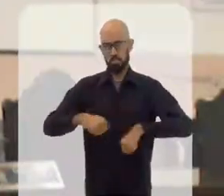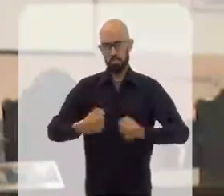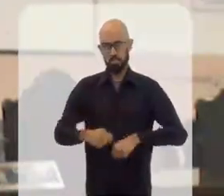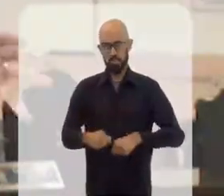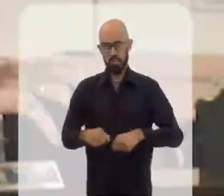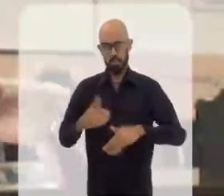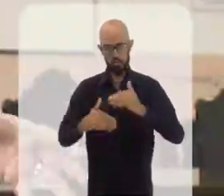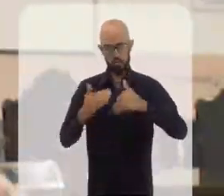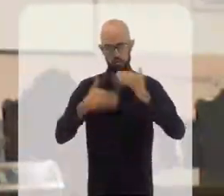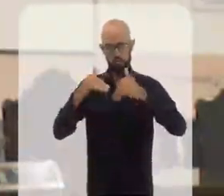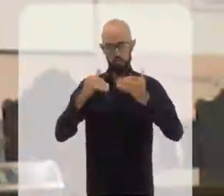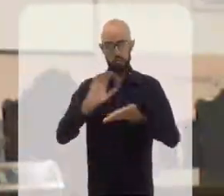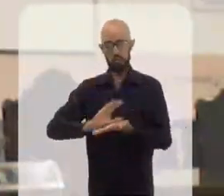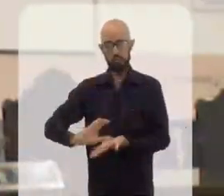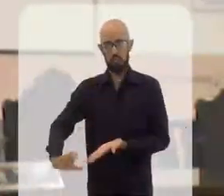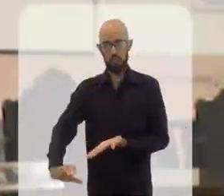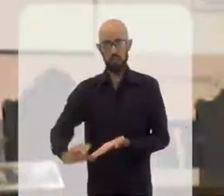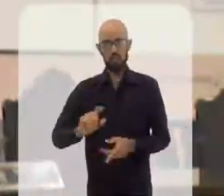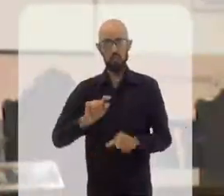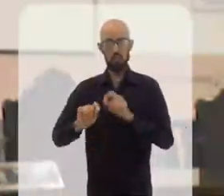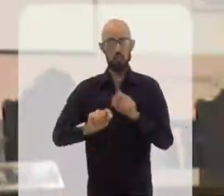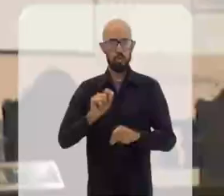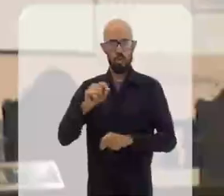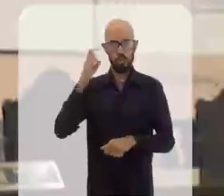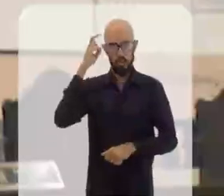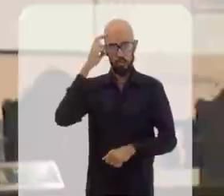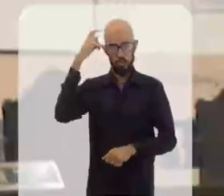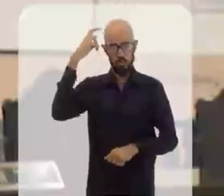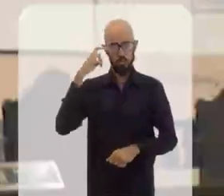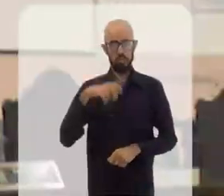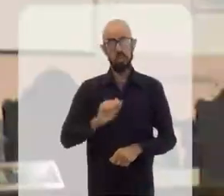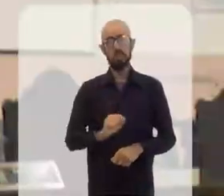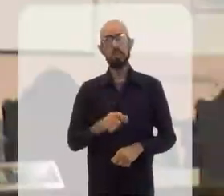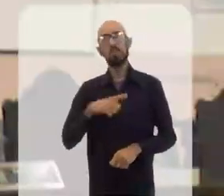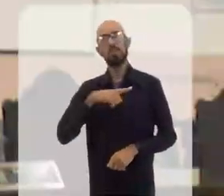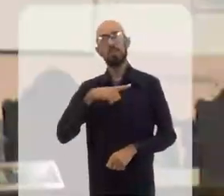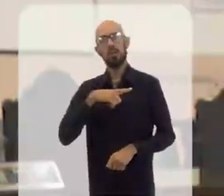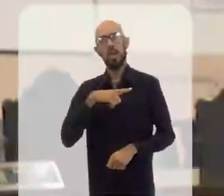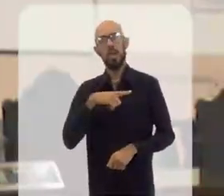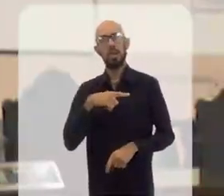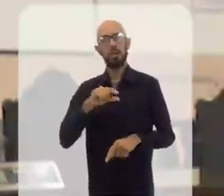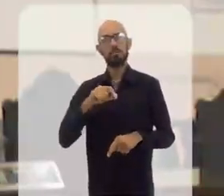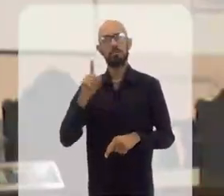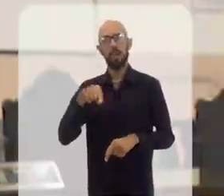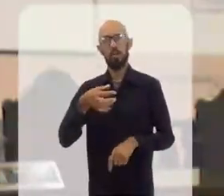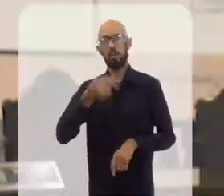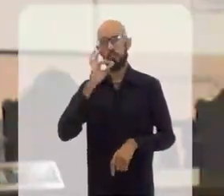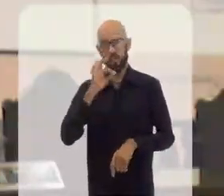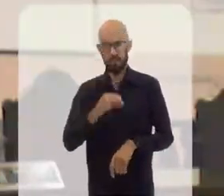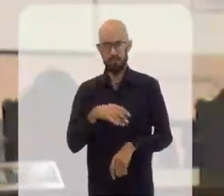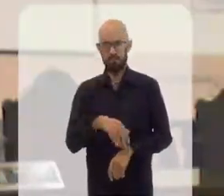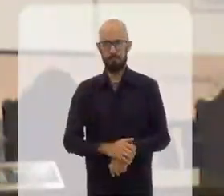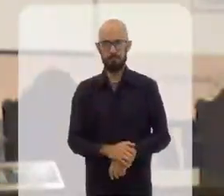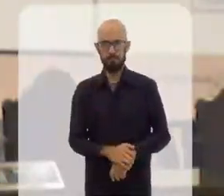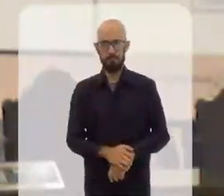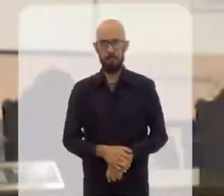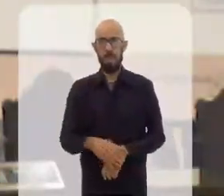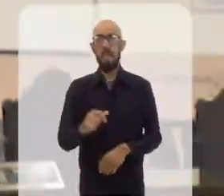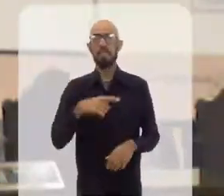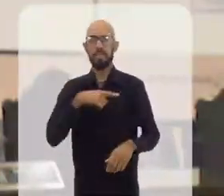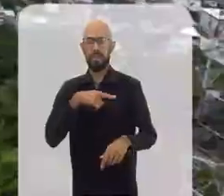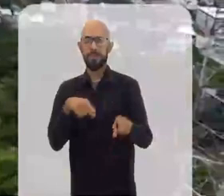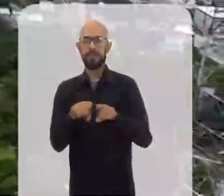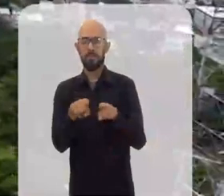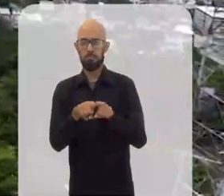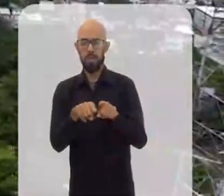arregimentar tudo o que ela precisava para desenvolvimento dela, investindo em uma cultura determinada que, em certa medida, foi o